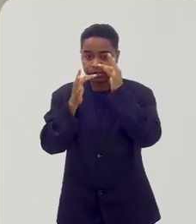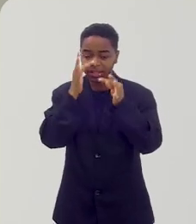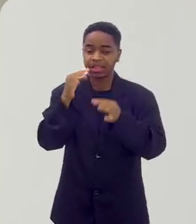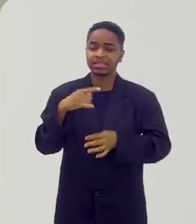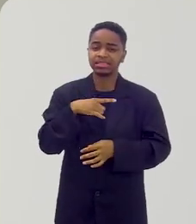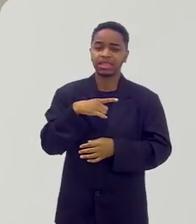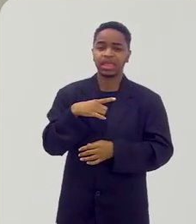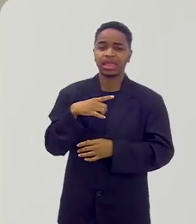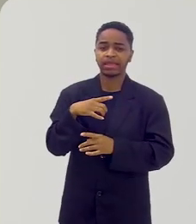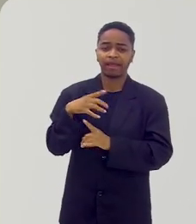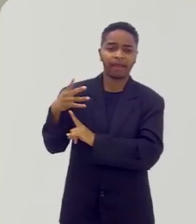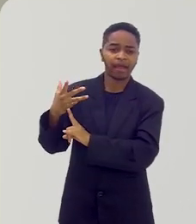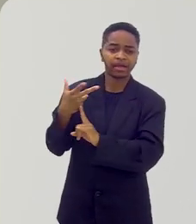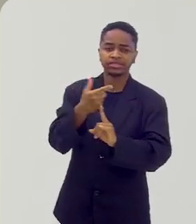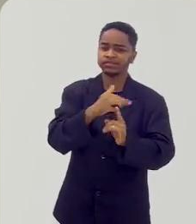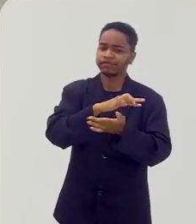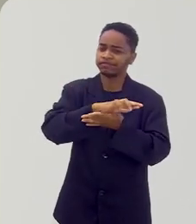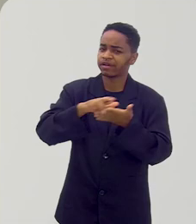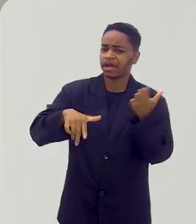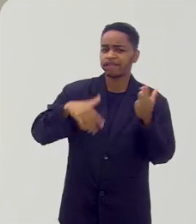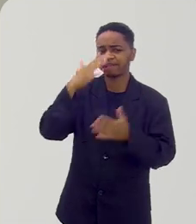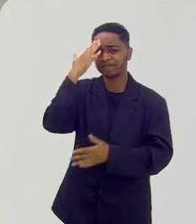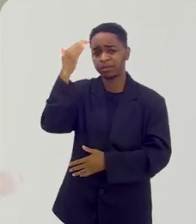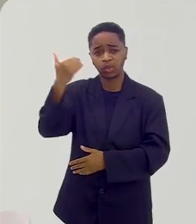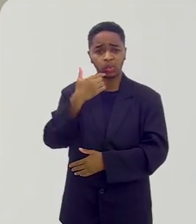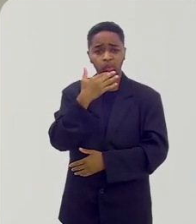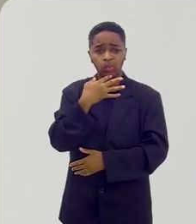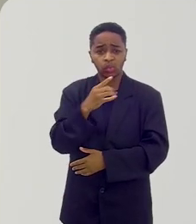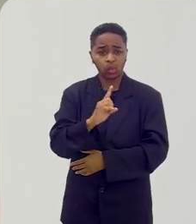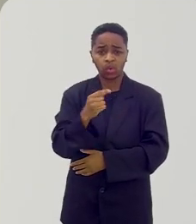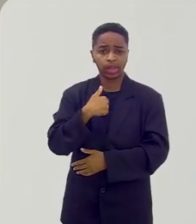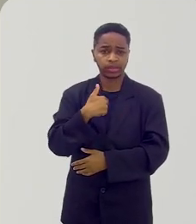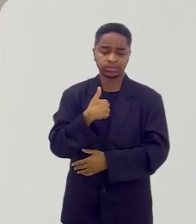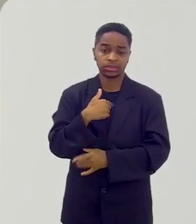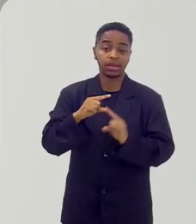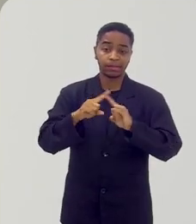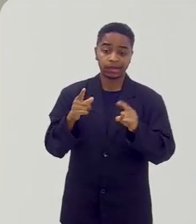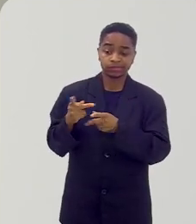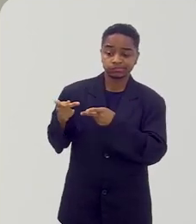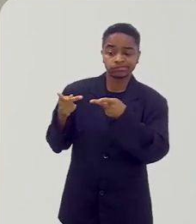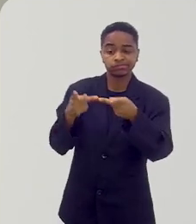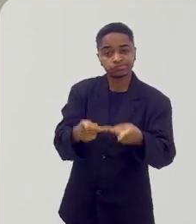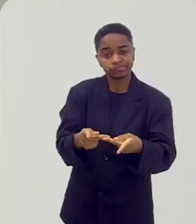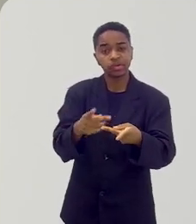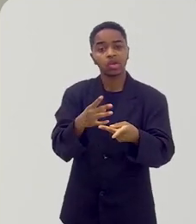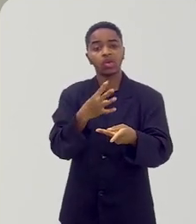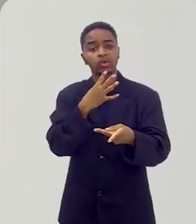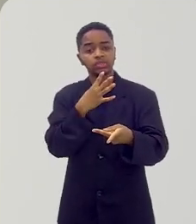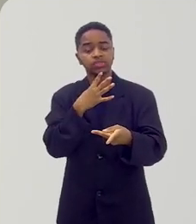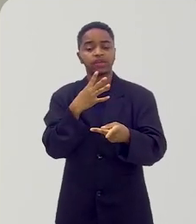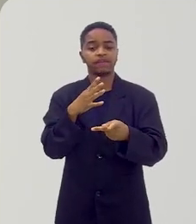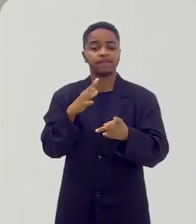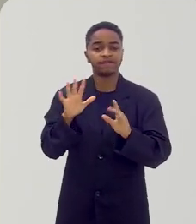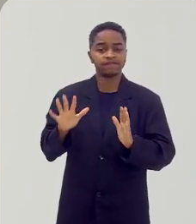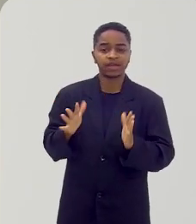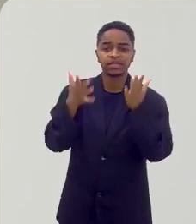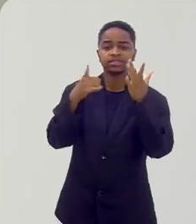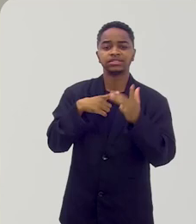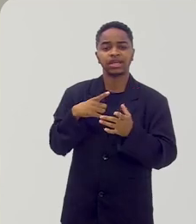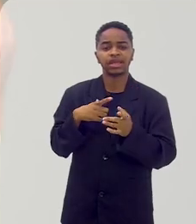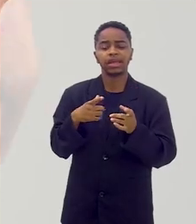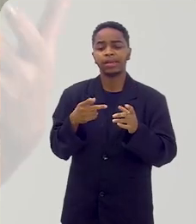artistas, renomados, que, assim, nem me conheciam direito, mas foram prestigiar essa festa. Com muitos